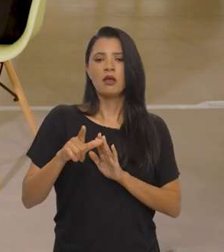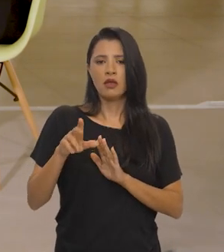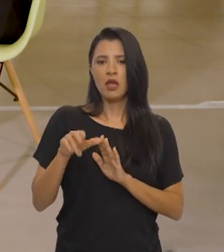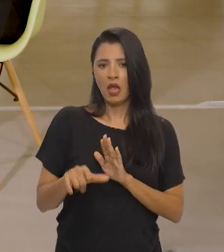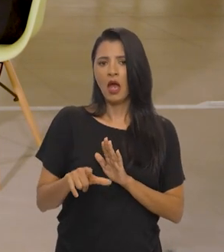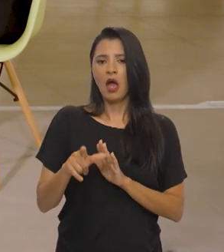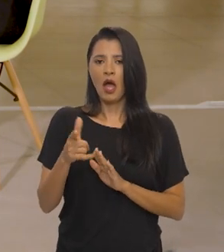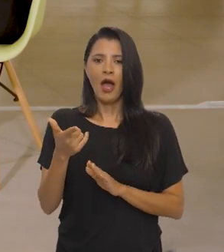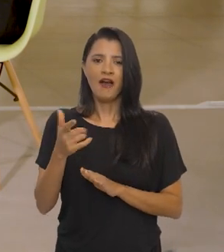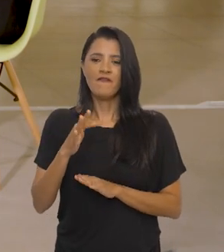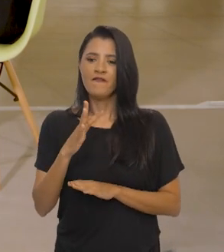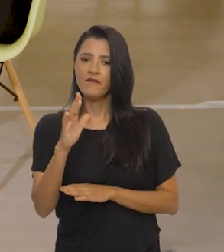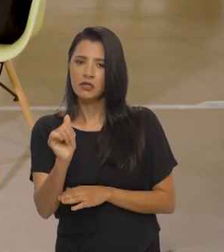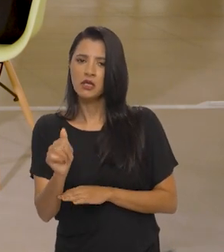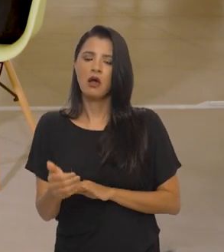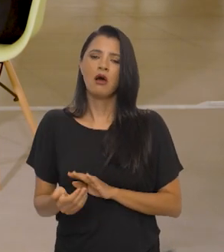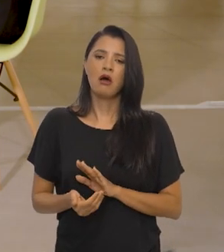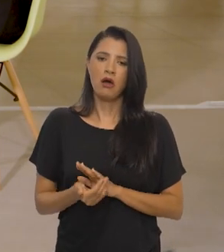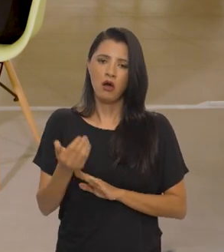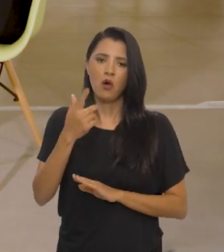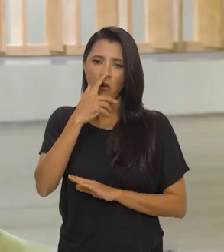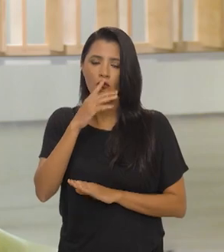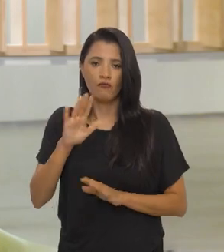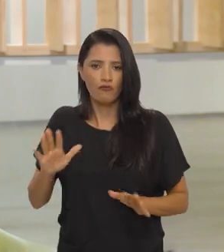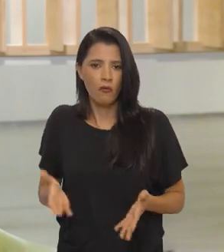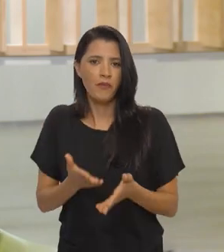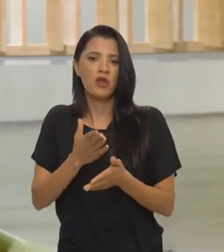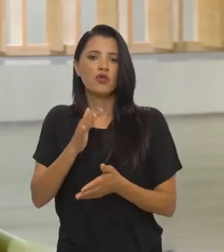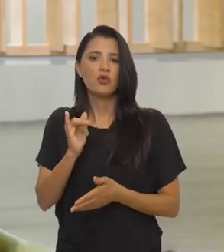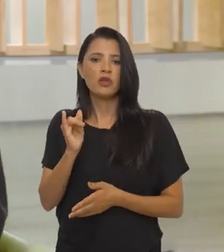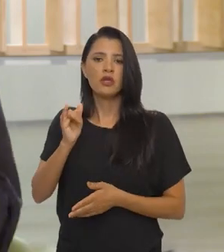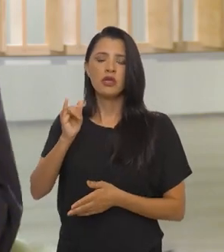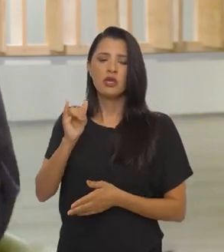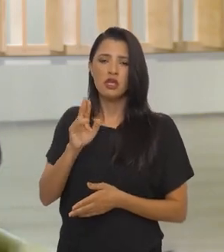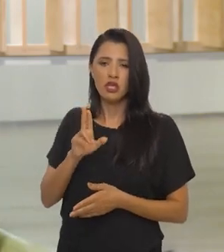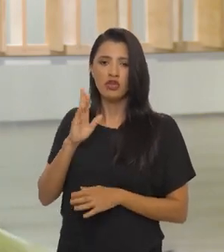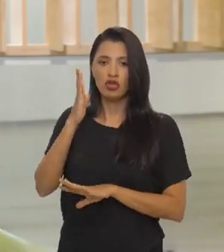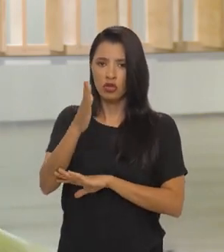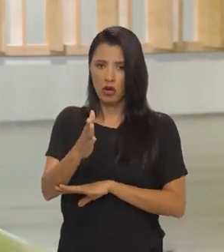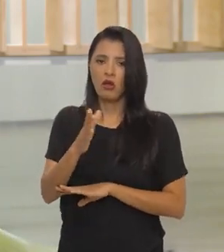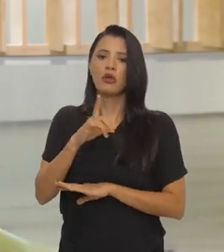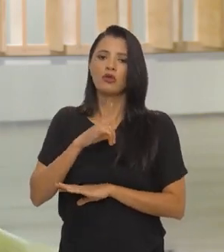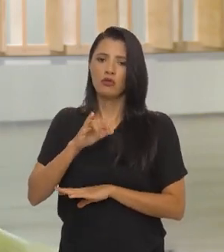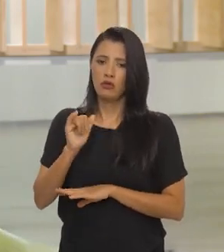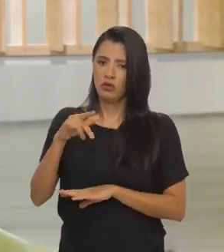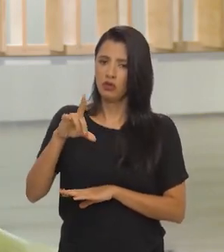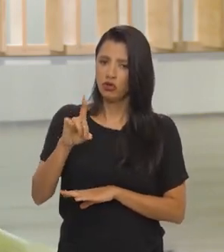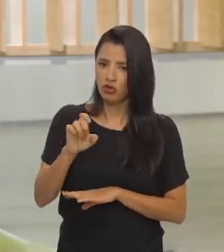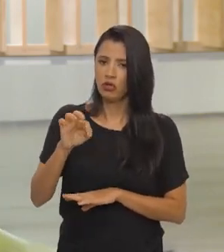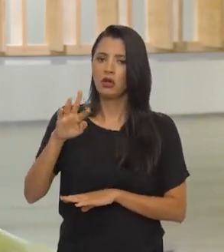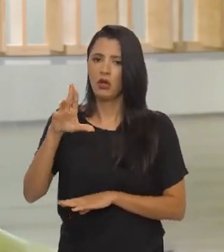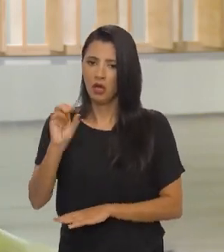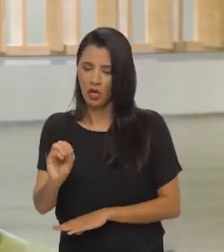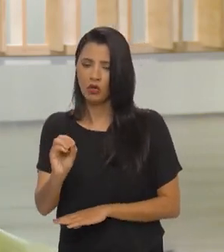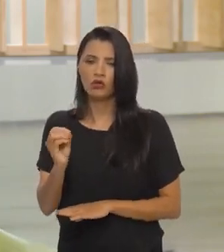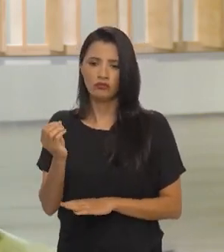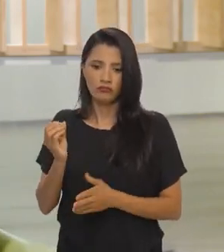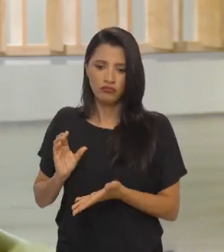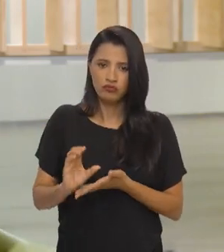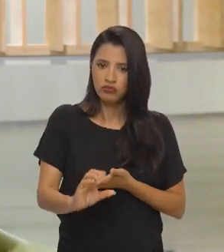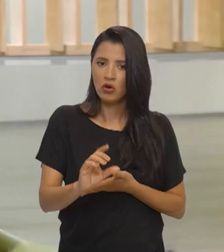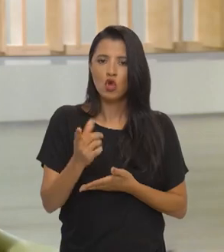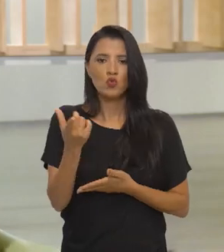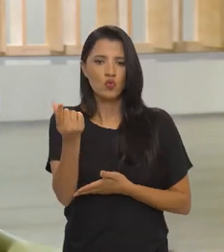lei Rouanet, a renúncia fiscal, o fomento que a gente chama indireto, que é o recurso investido na cultura de maneira